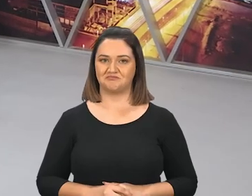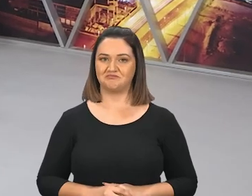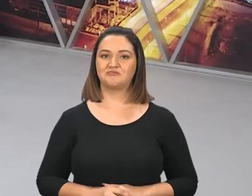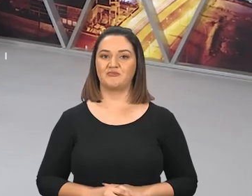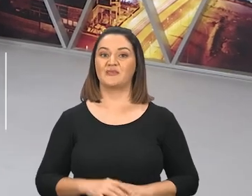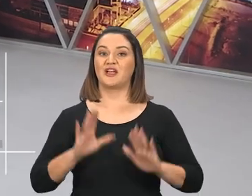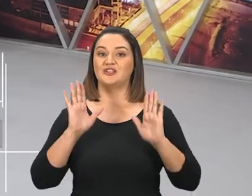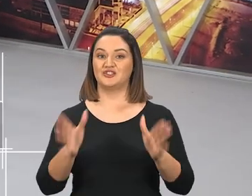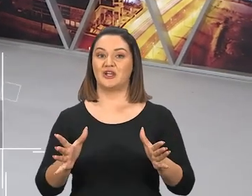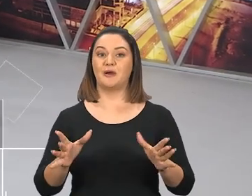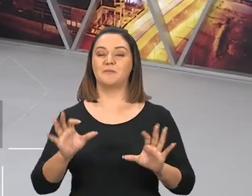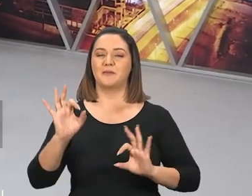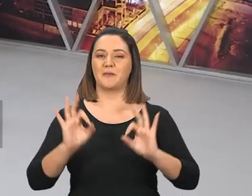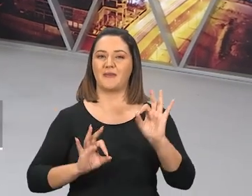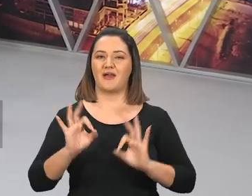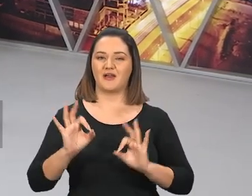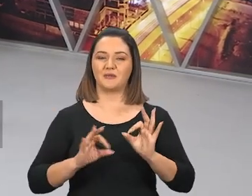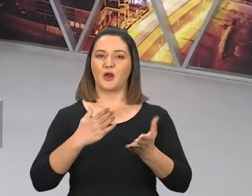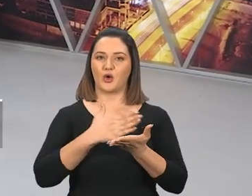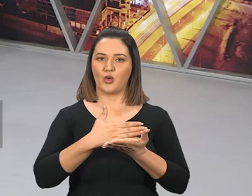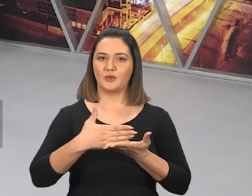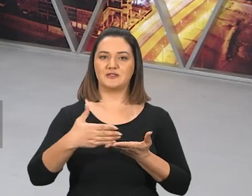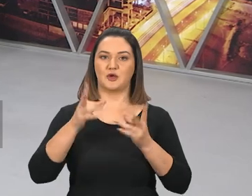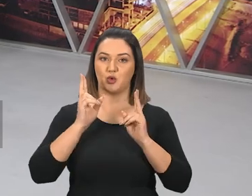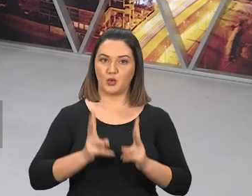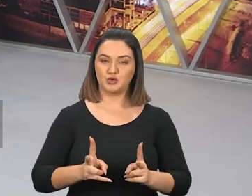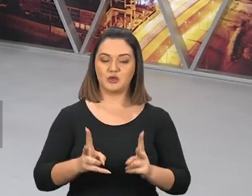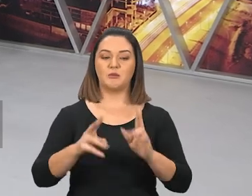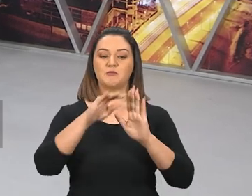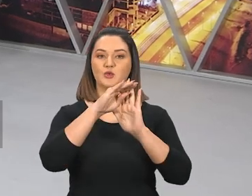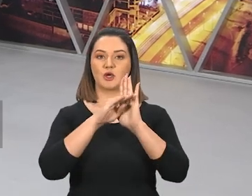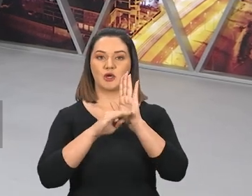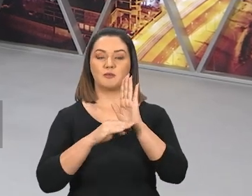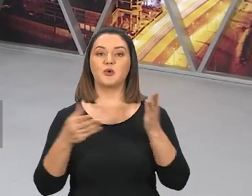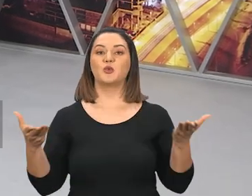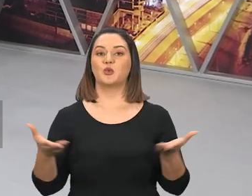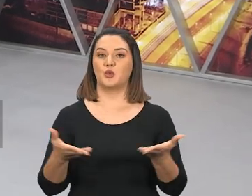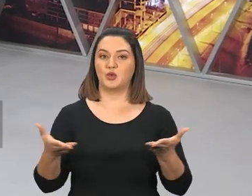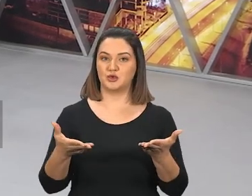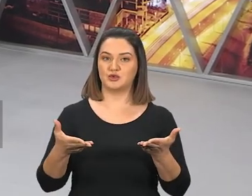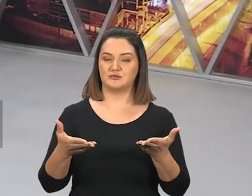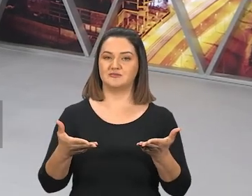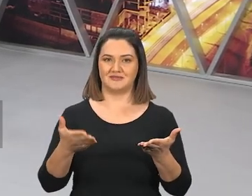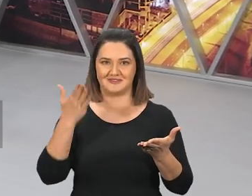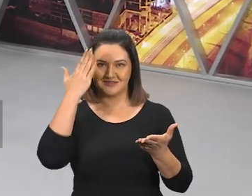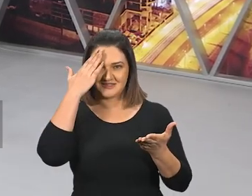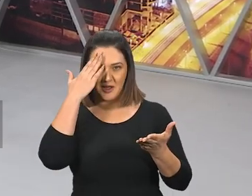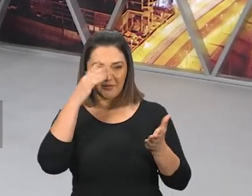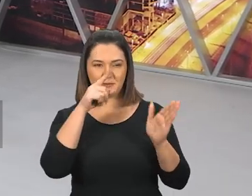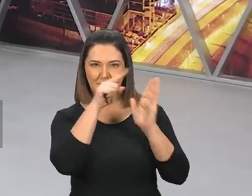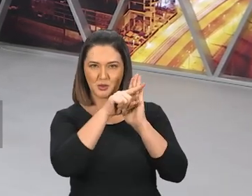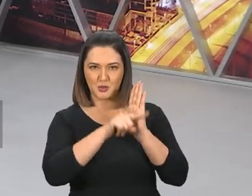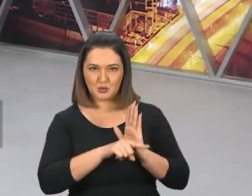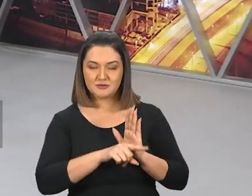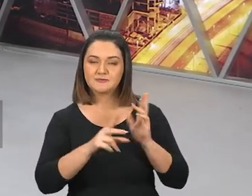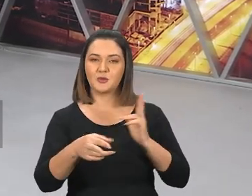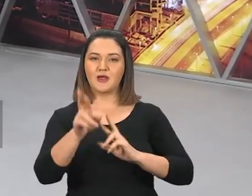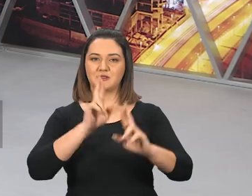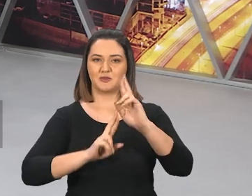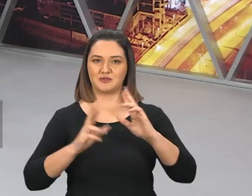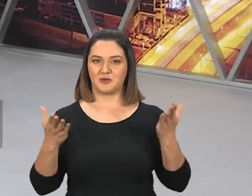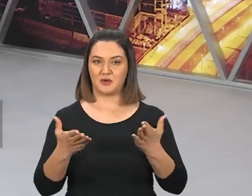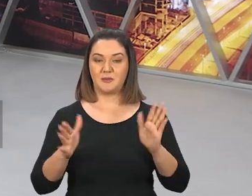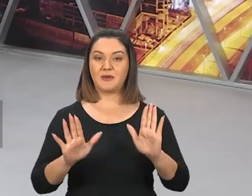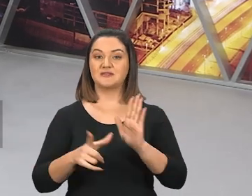Muito bem, já estamos preparados para continuar o programa de hoje, para responder as perguntas que fizemos no começo. Mas antes,